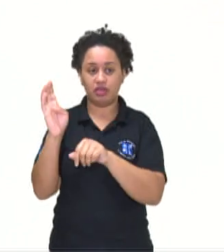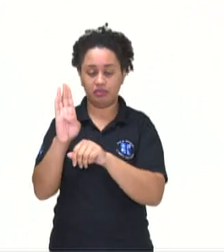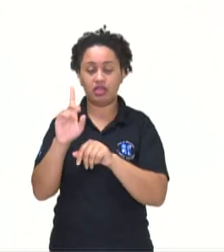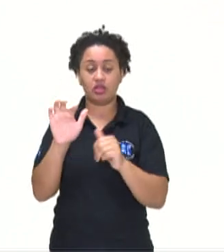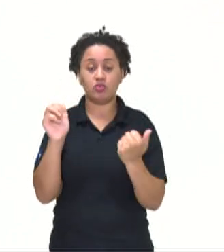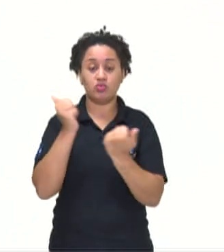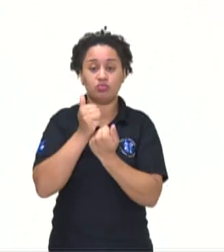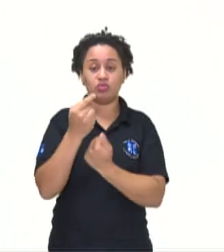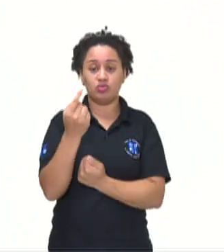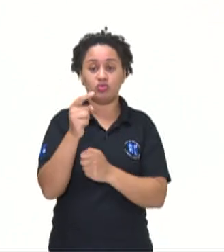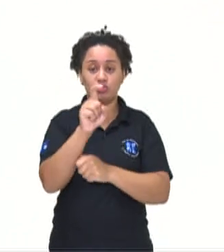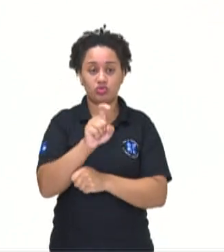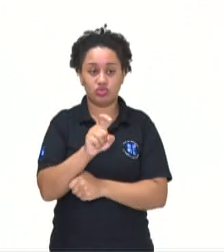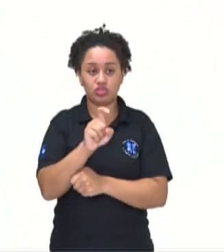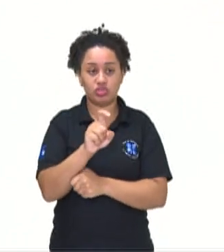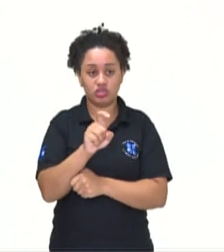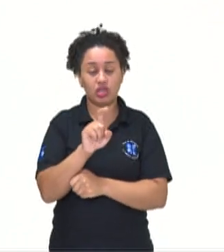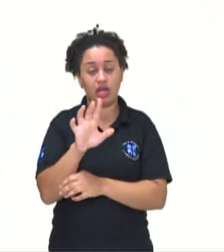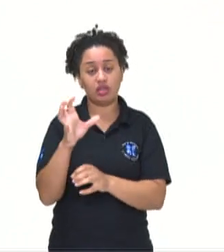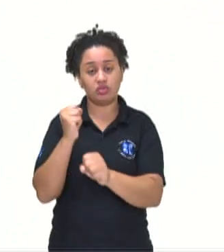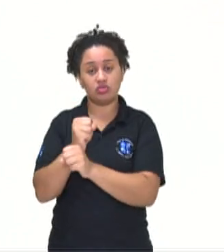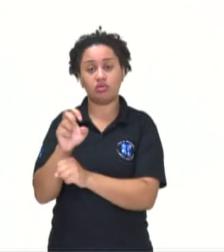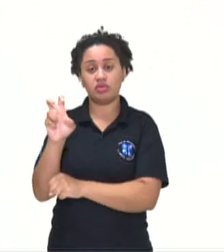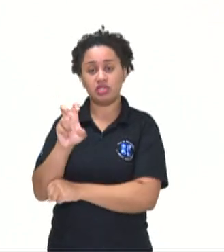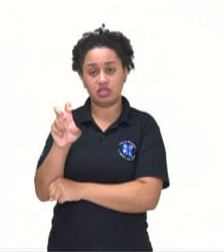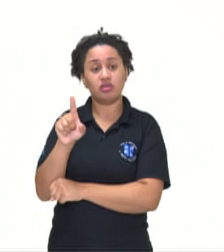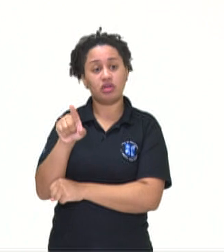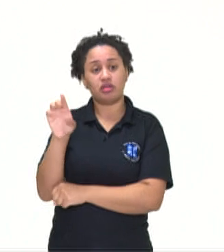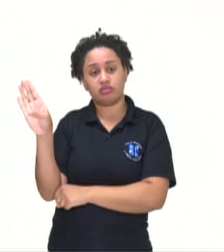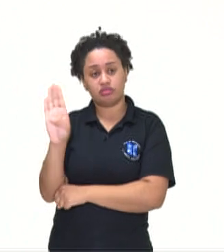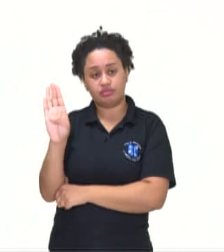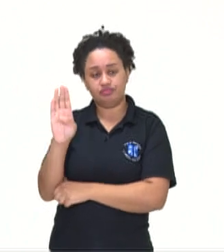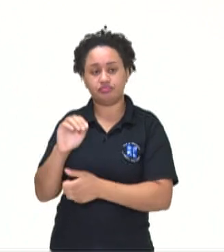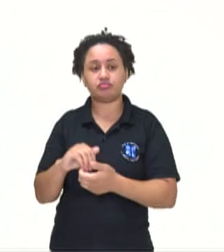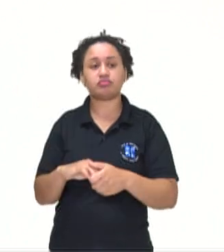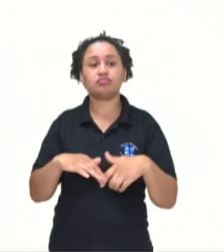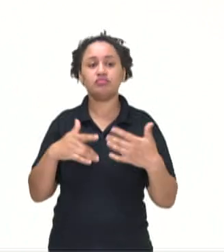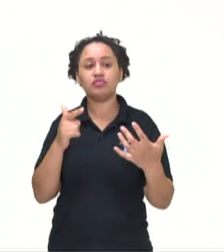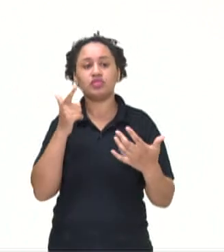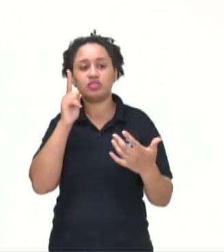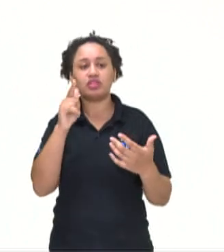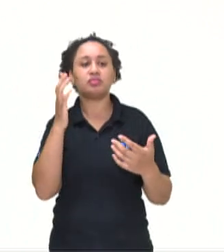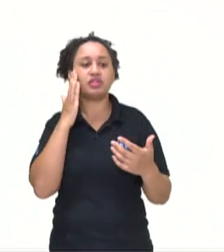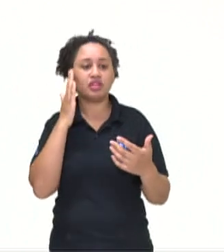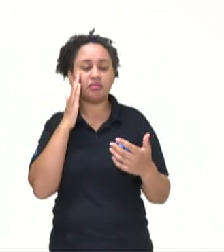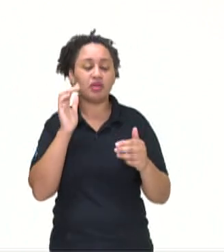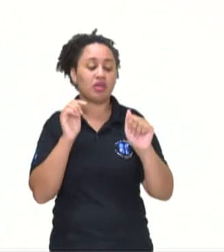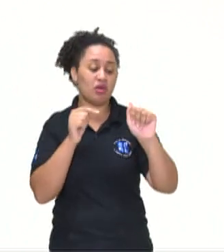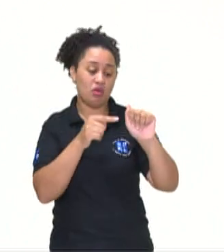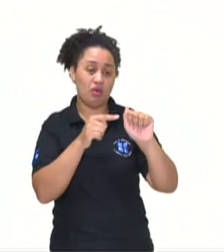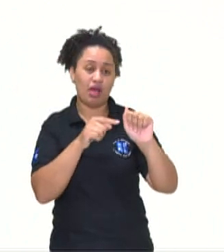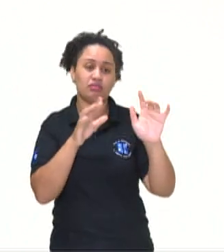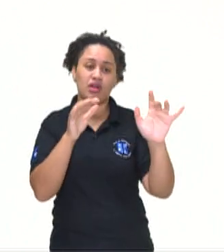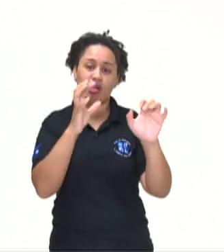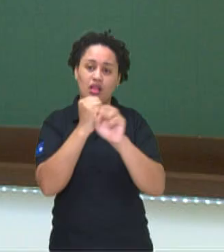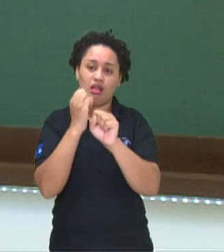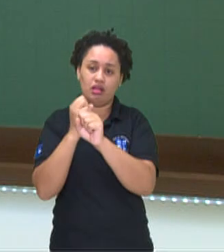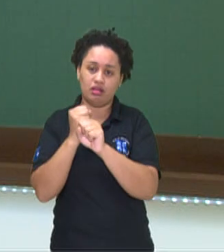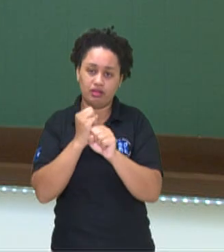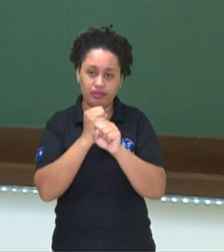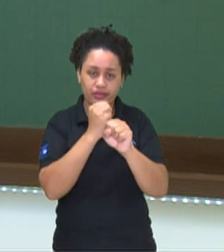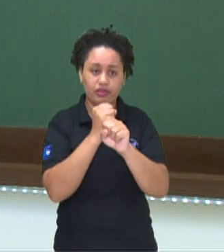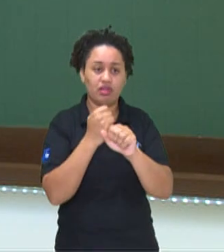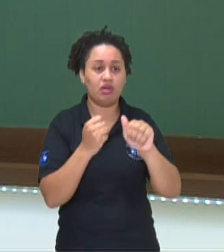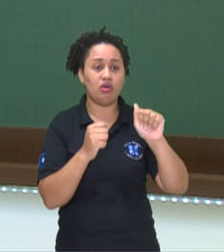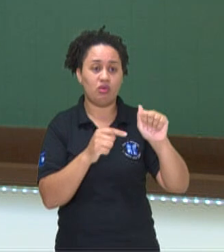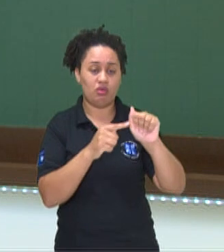e vamos somar com 5, que é o b, que é o valor que nós temos. Aí, nós temos lá, né, que o a resolvendo, né, isolando